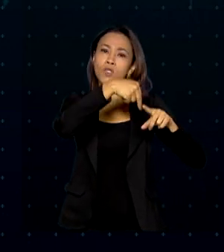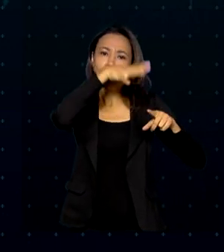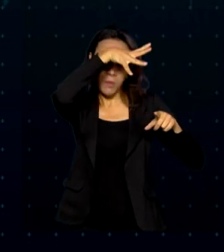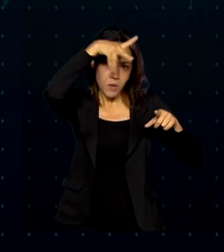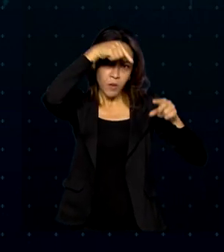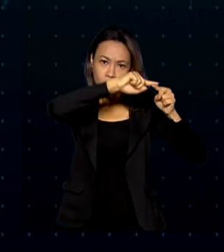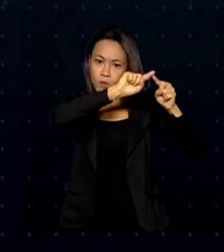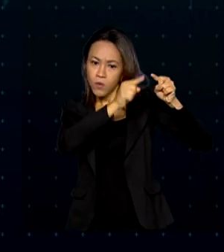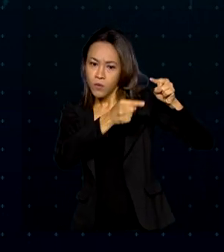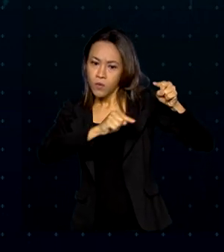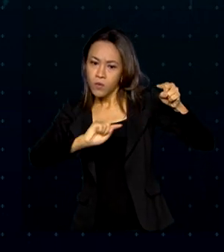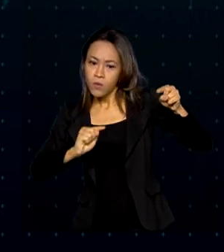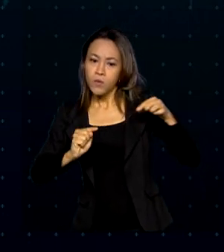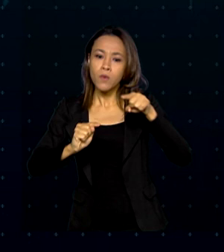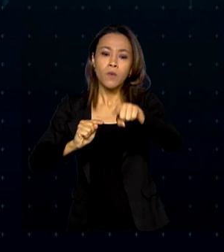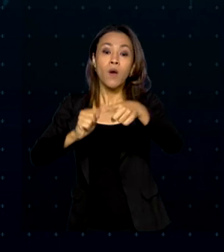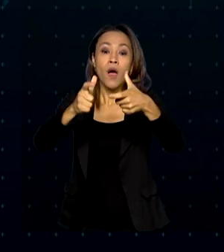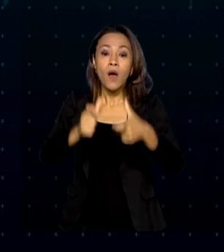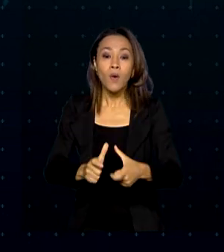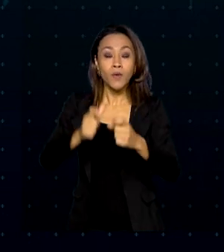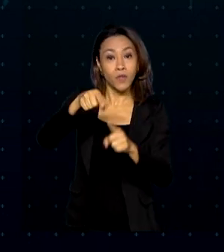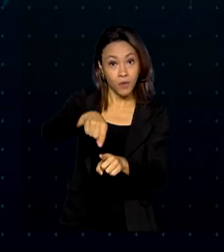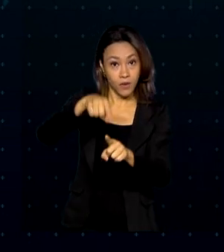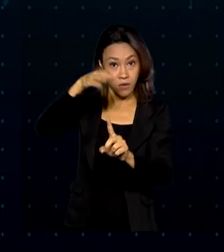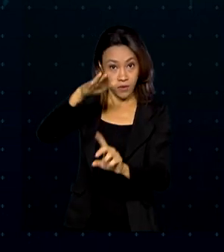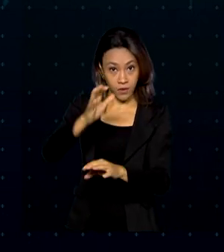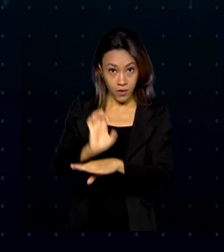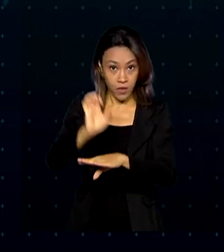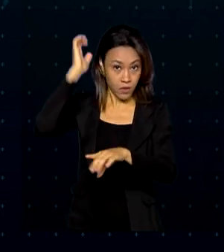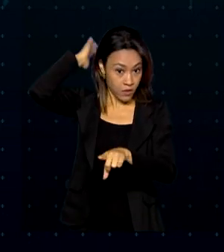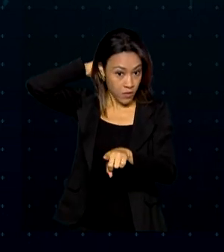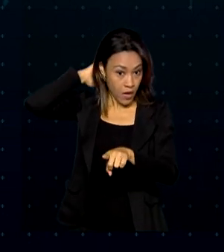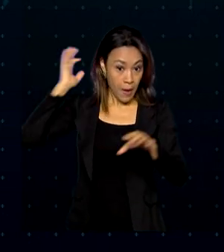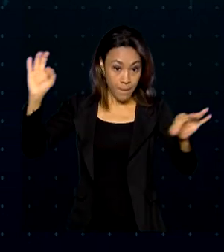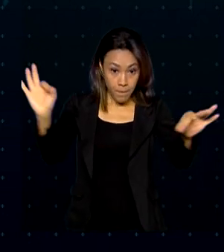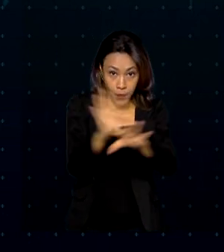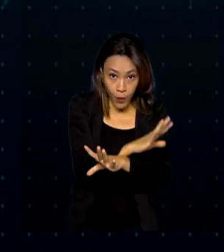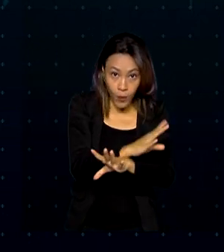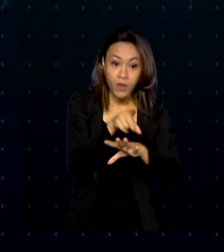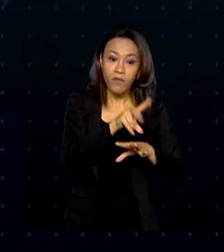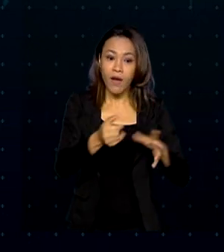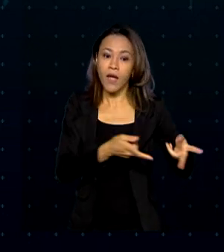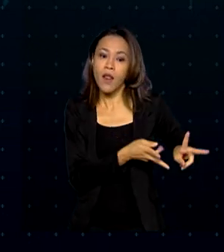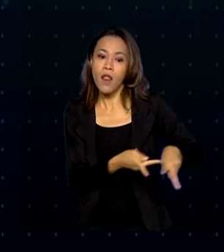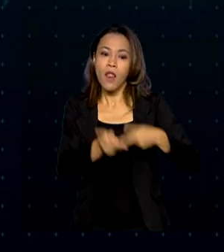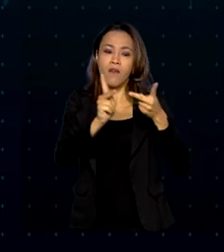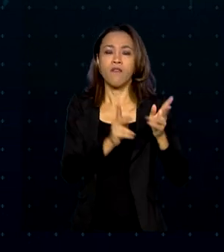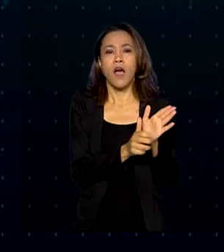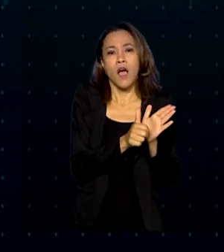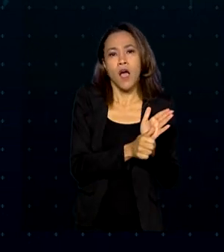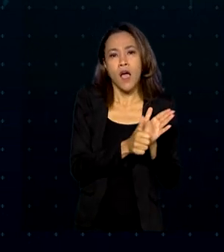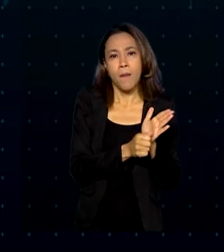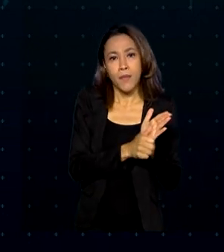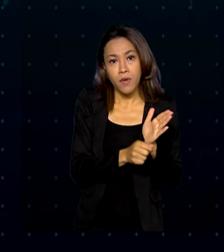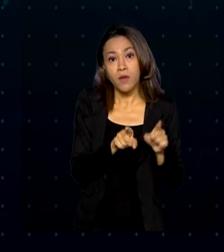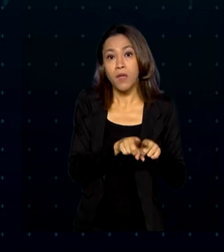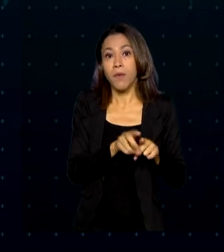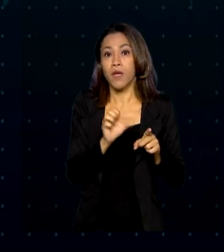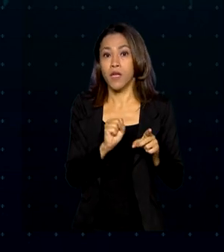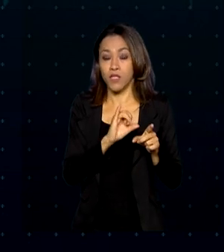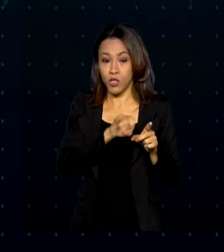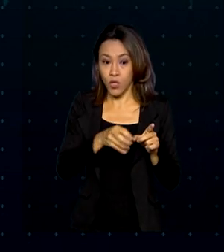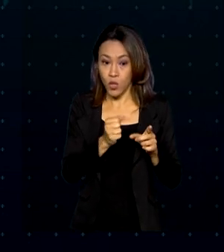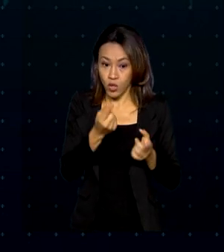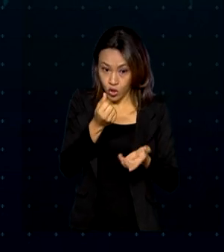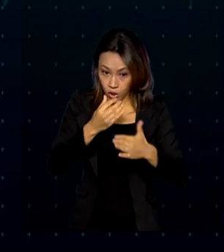aos portos de Miritituba, no Pará. Quando pronta, deve escoar soja e milho. O investimento será de R 60 bilhões